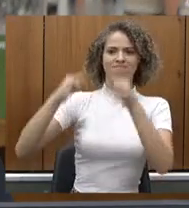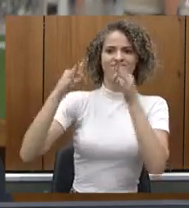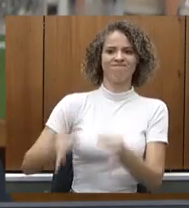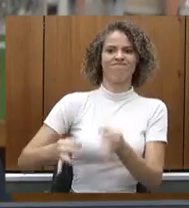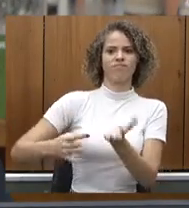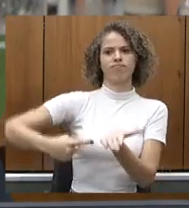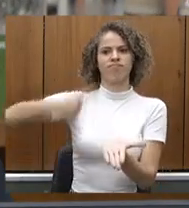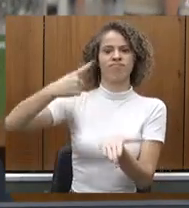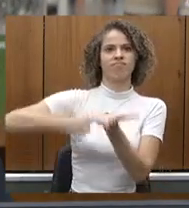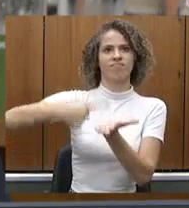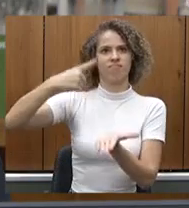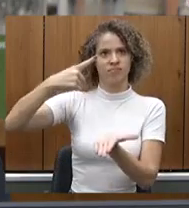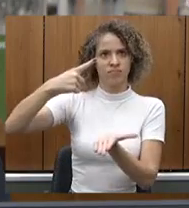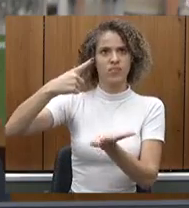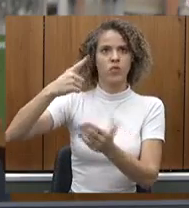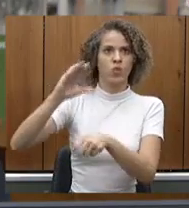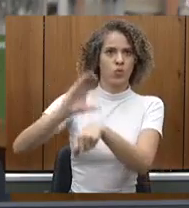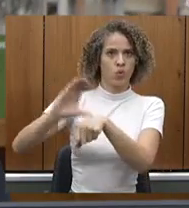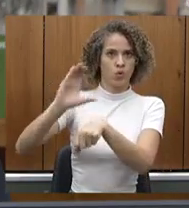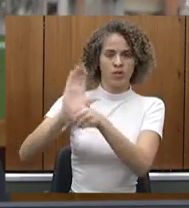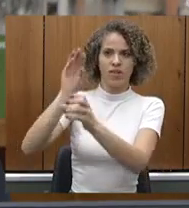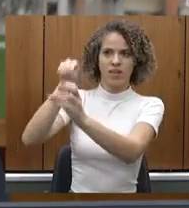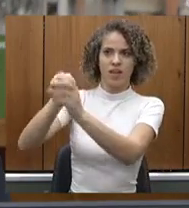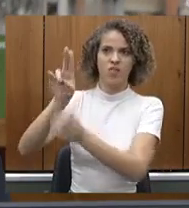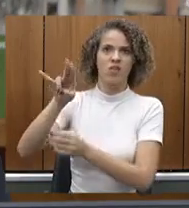recurso para a Unaí.